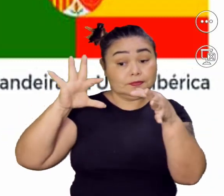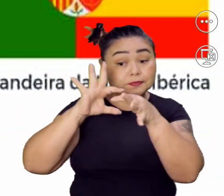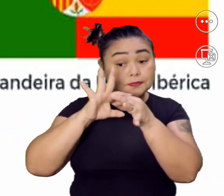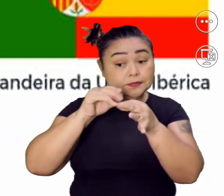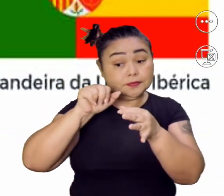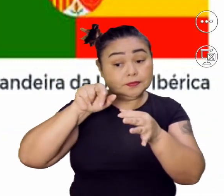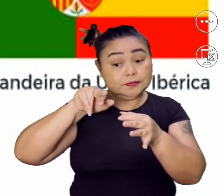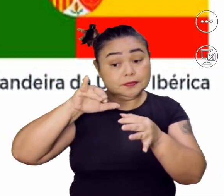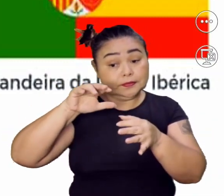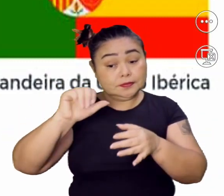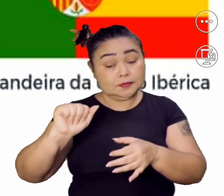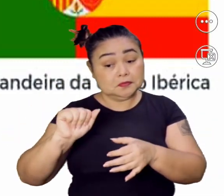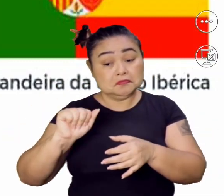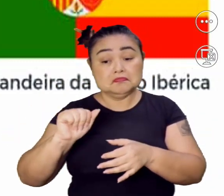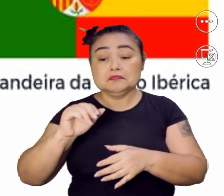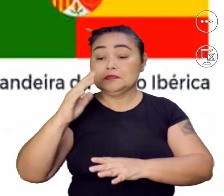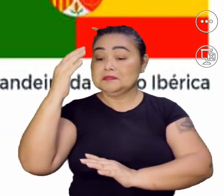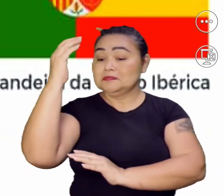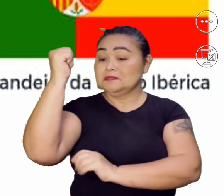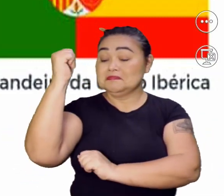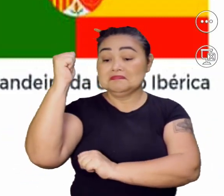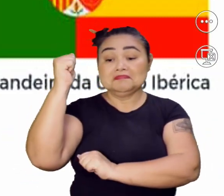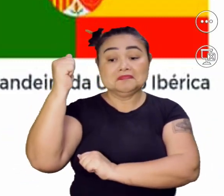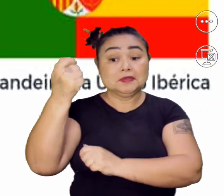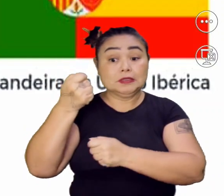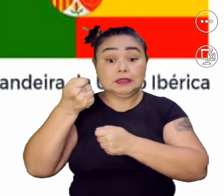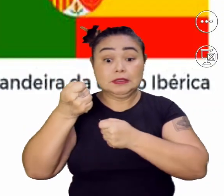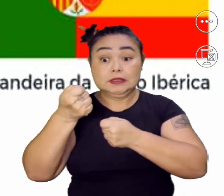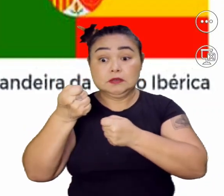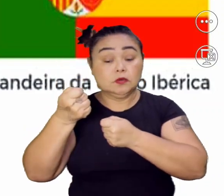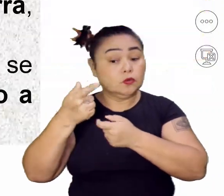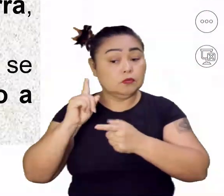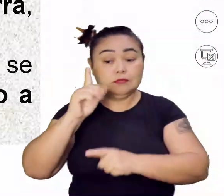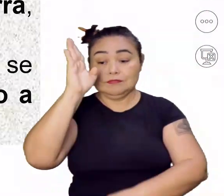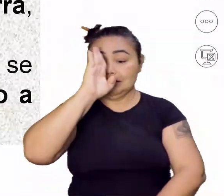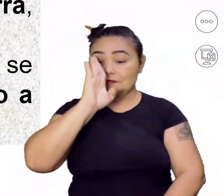a Espanha não segurou mais o Brasil. Na tela para vocês.